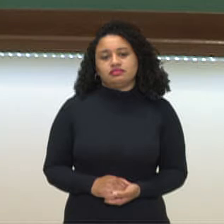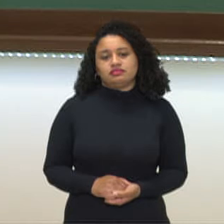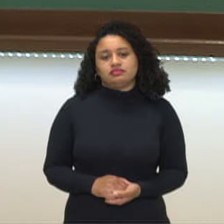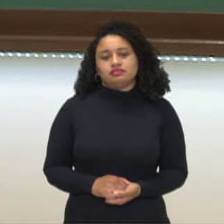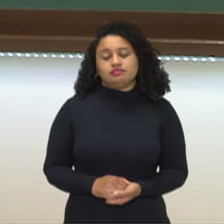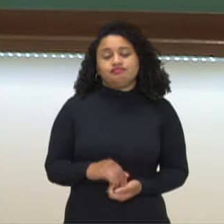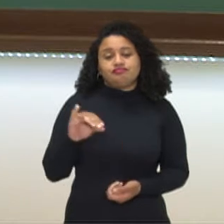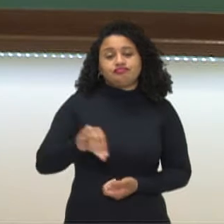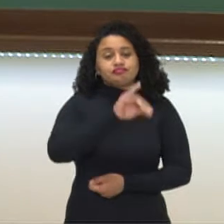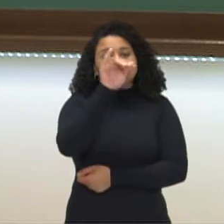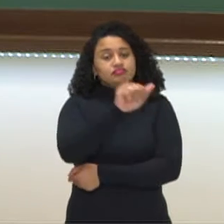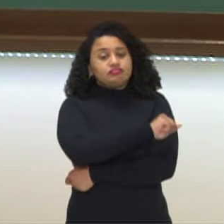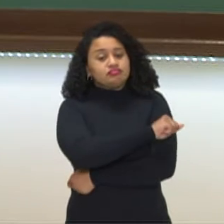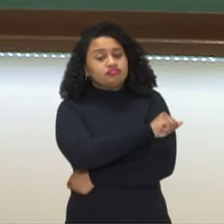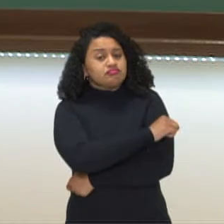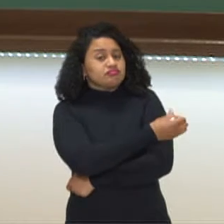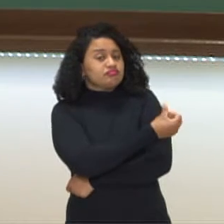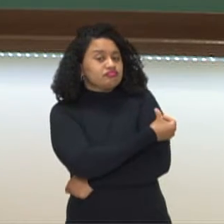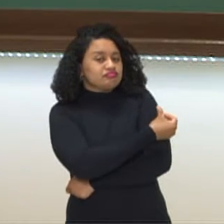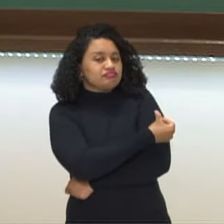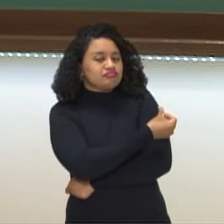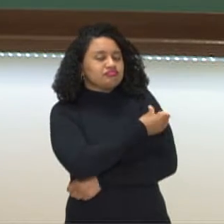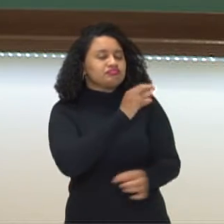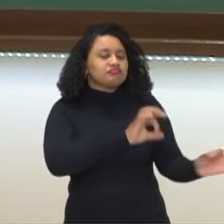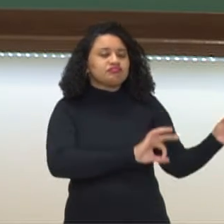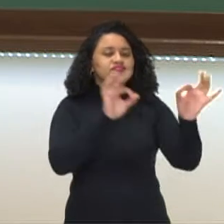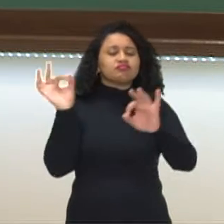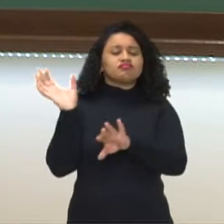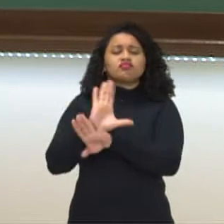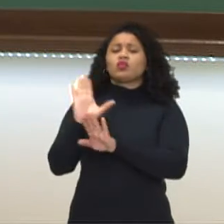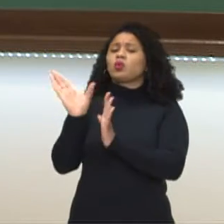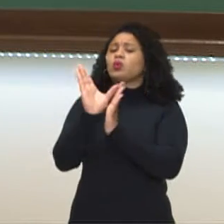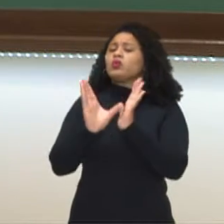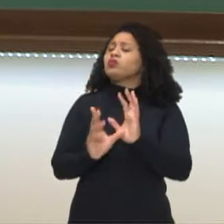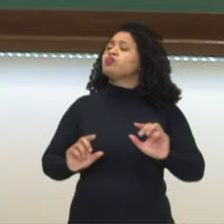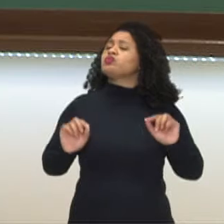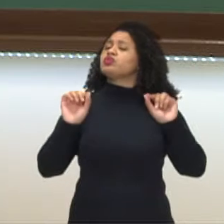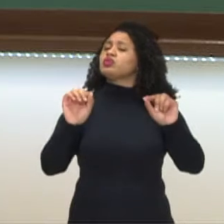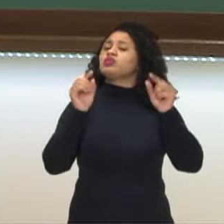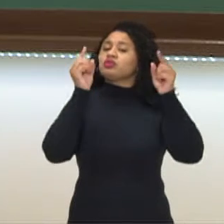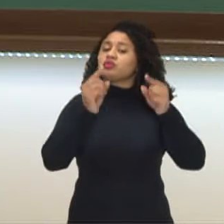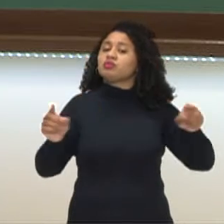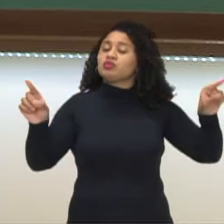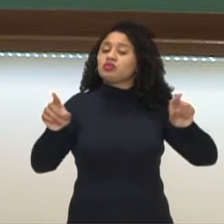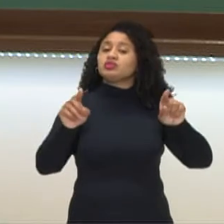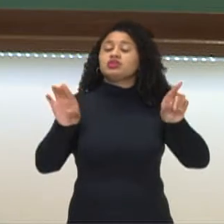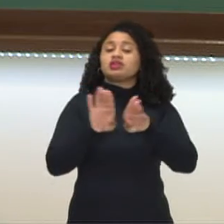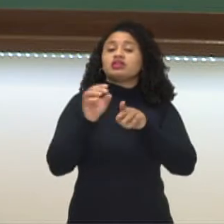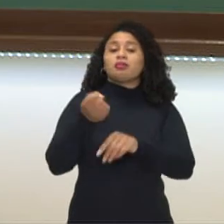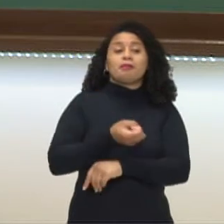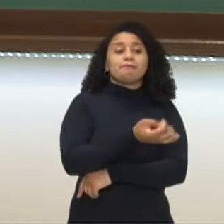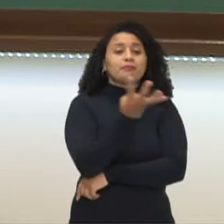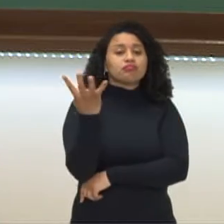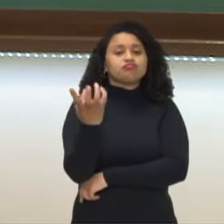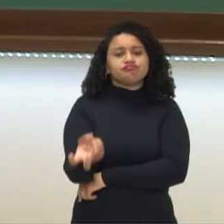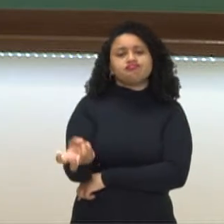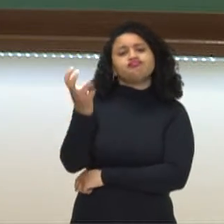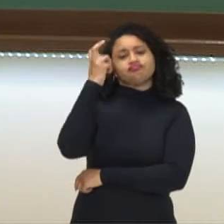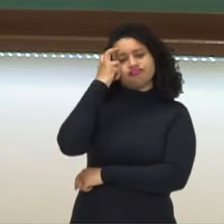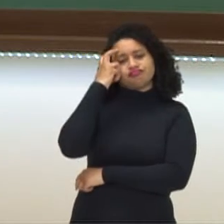Olá, estudantes do sexto ano! Nesse vídeo nós vamos falar sobre música e pluralidade cultural.